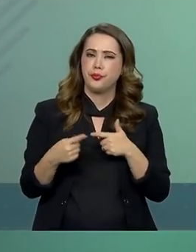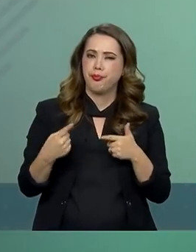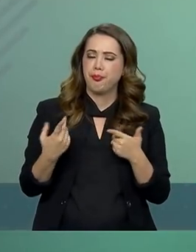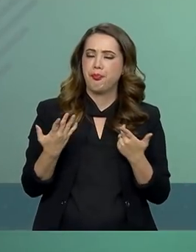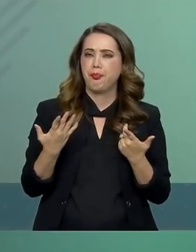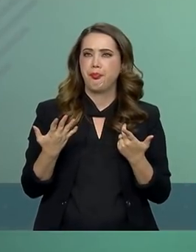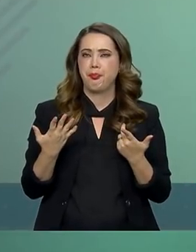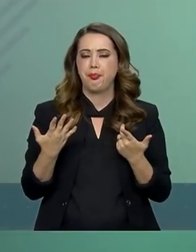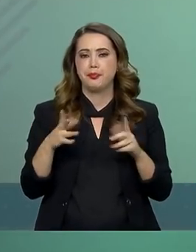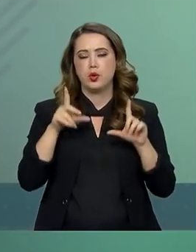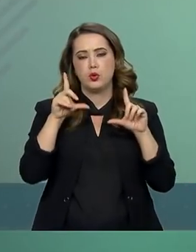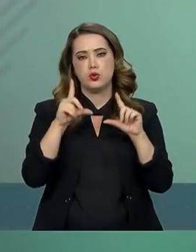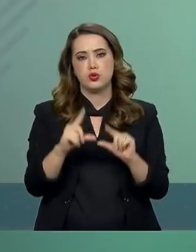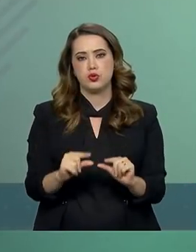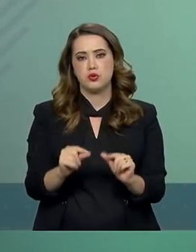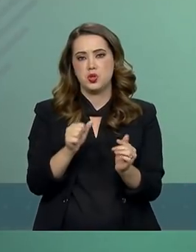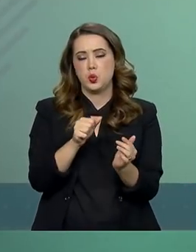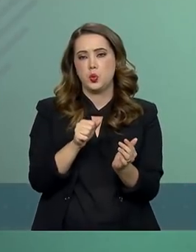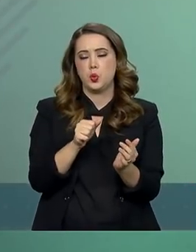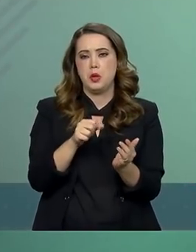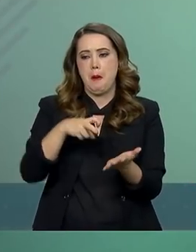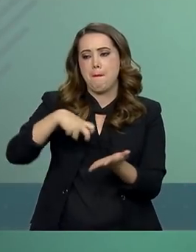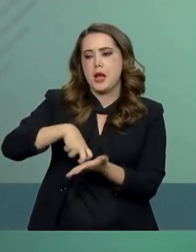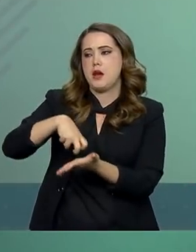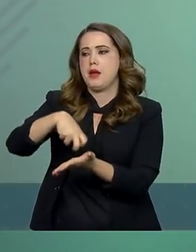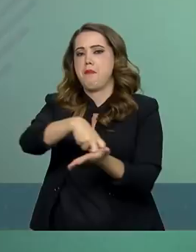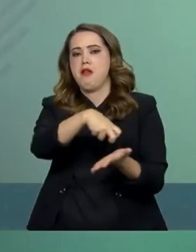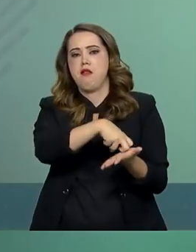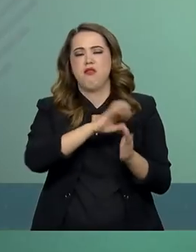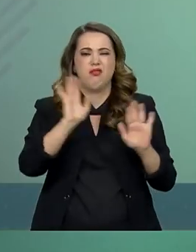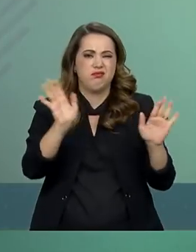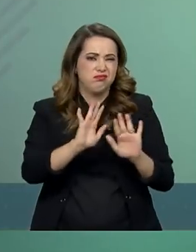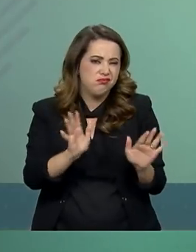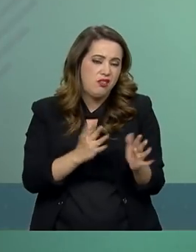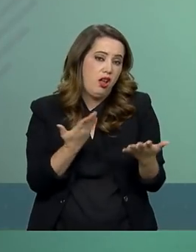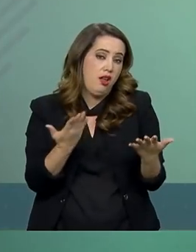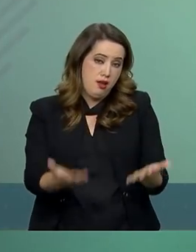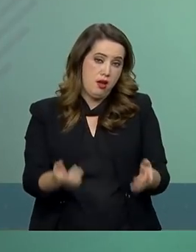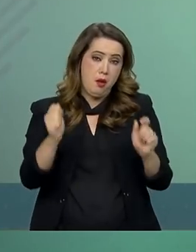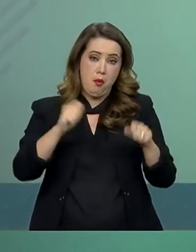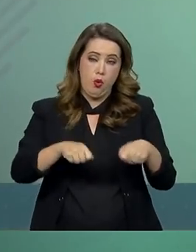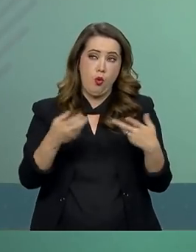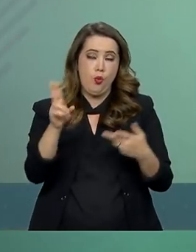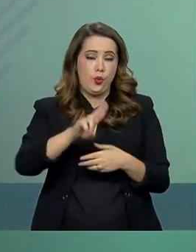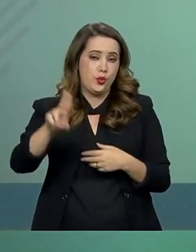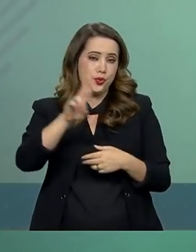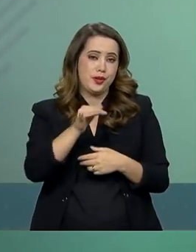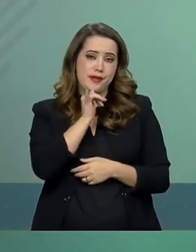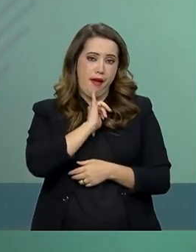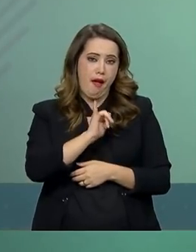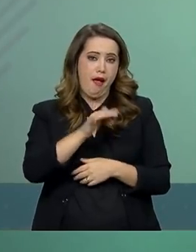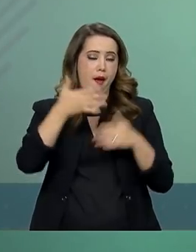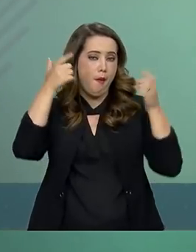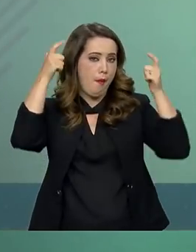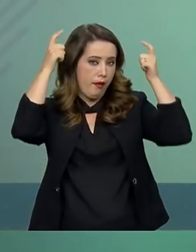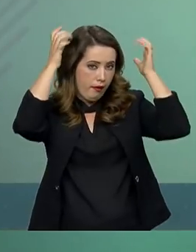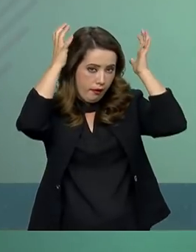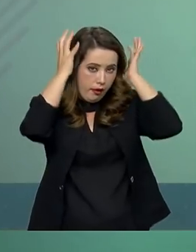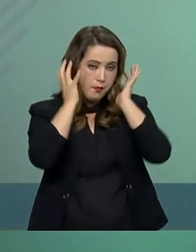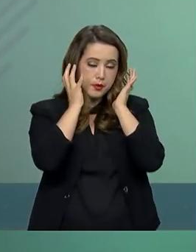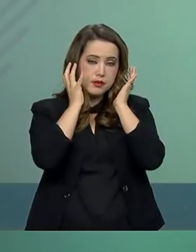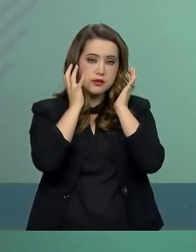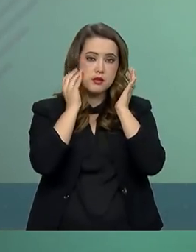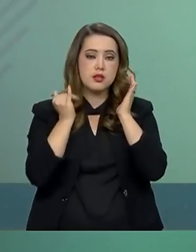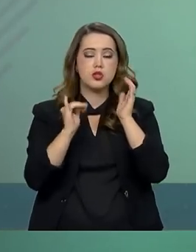paralela redução das punições quanto a obrigação de capacetes por motociclistas.